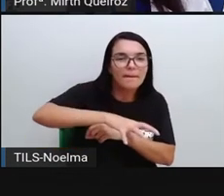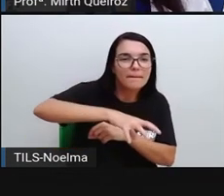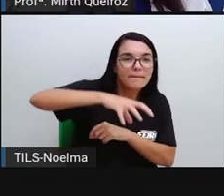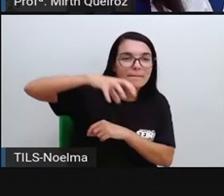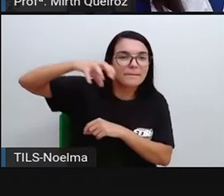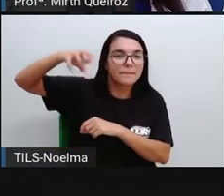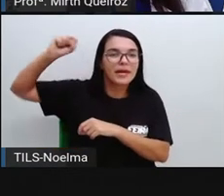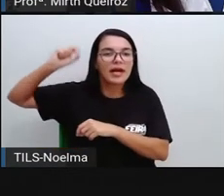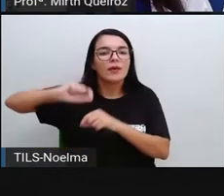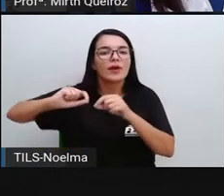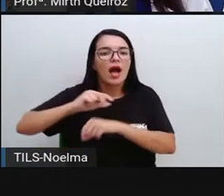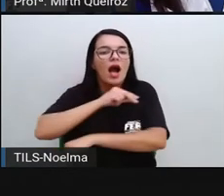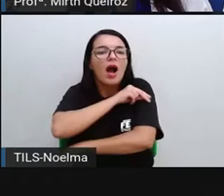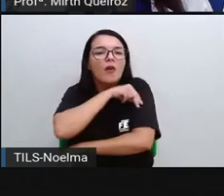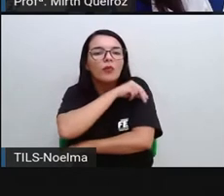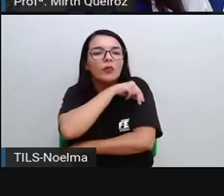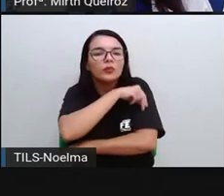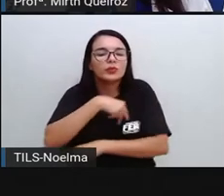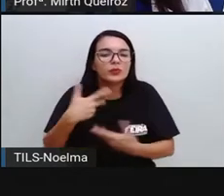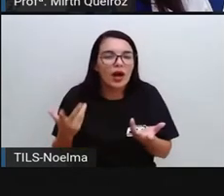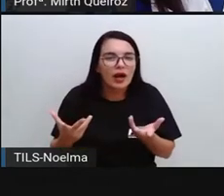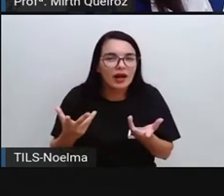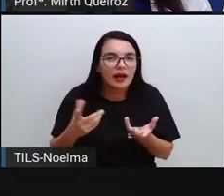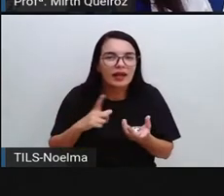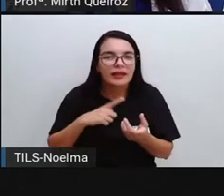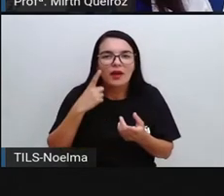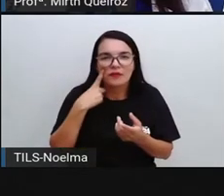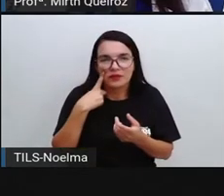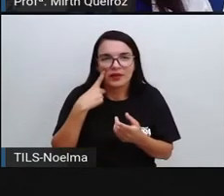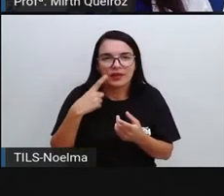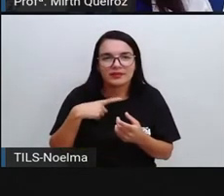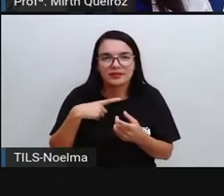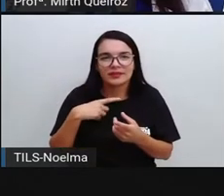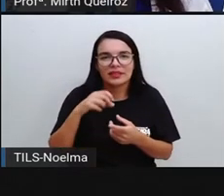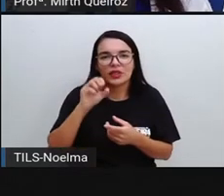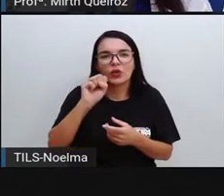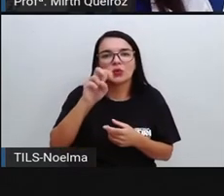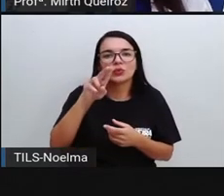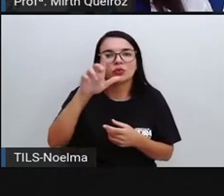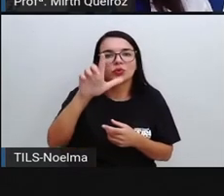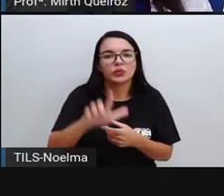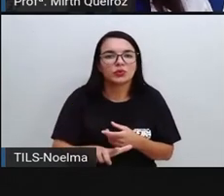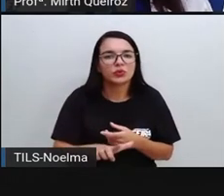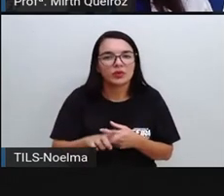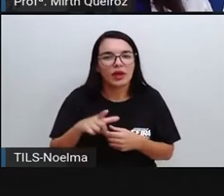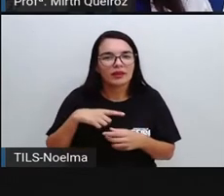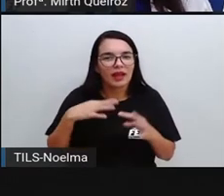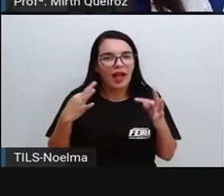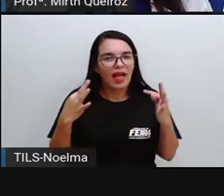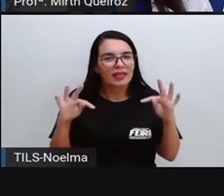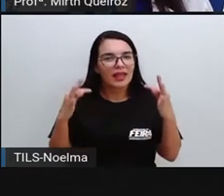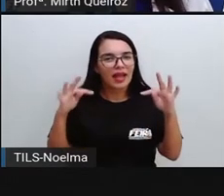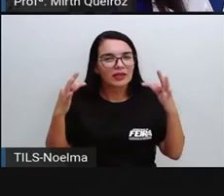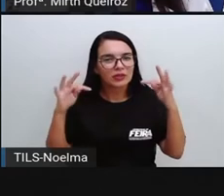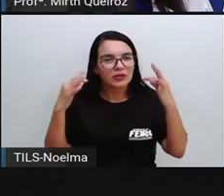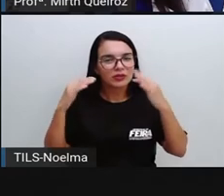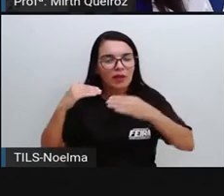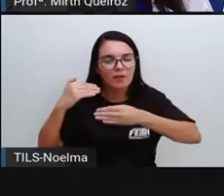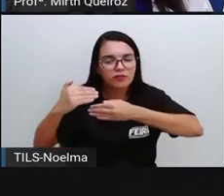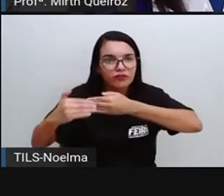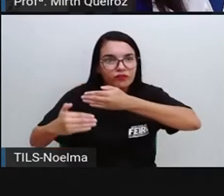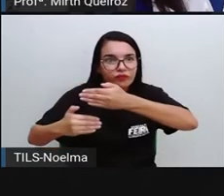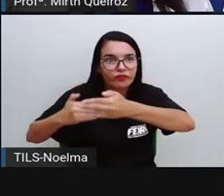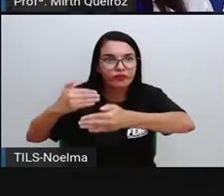em 2014. E aí a gente vê que, como a tecnologia tem avançado, e tem